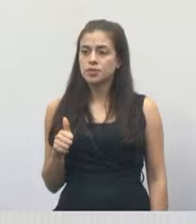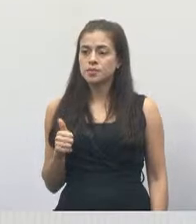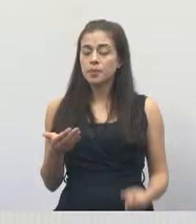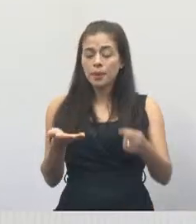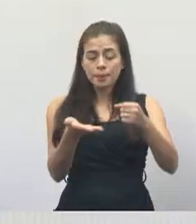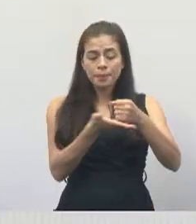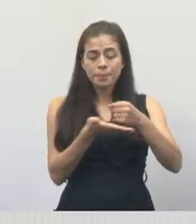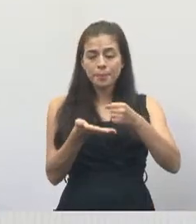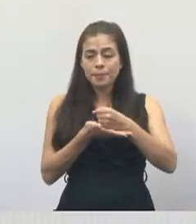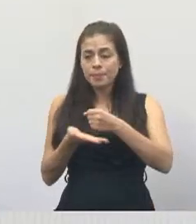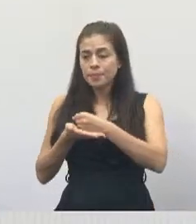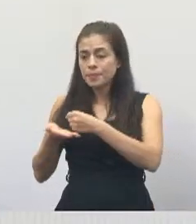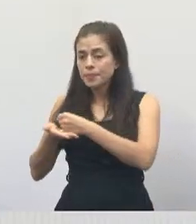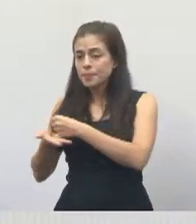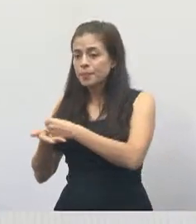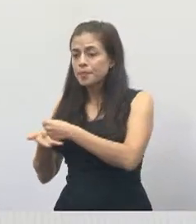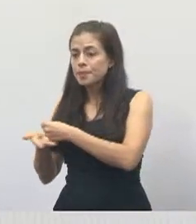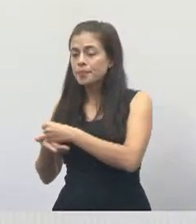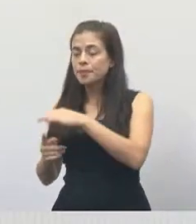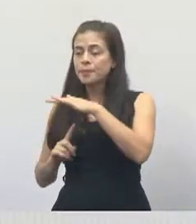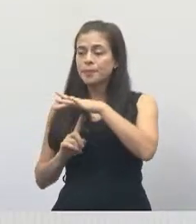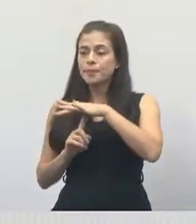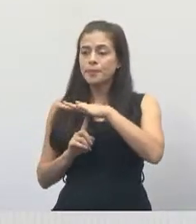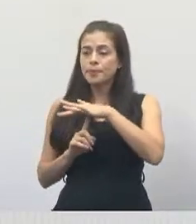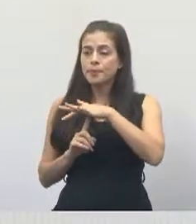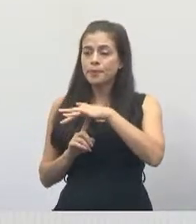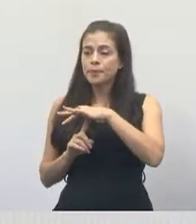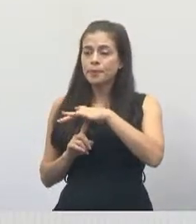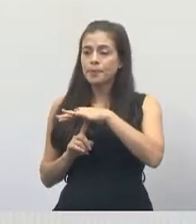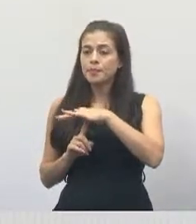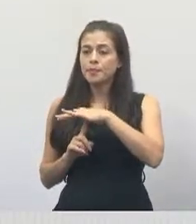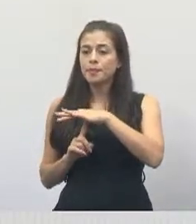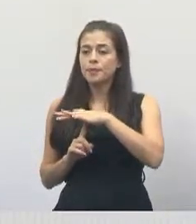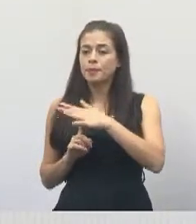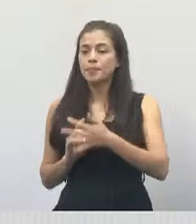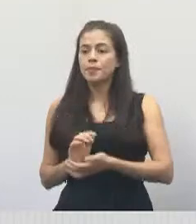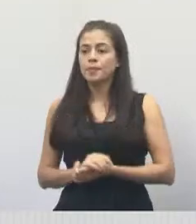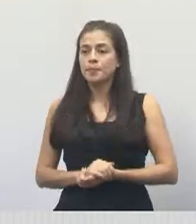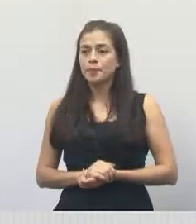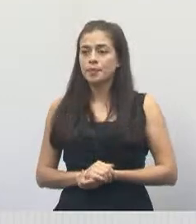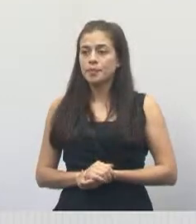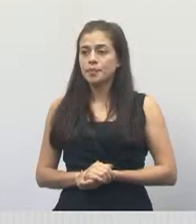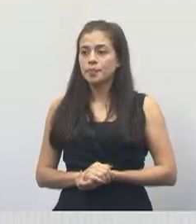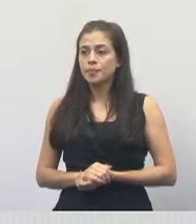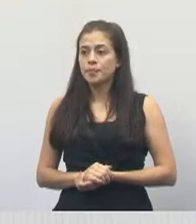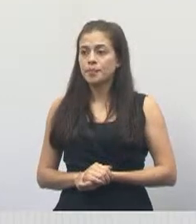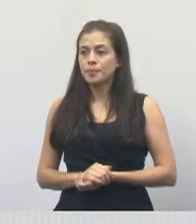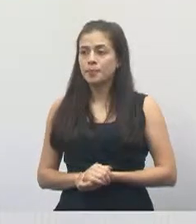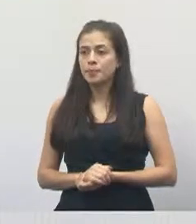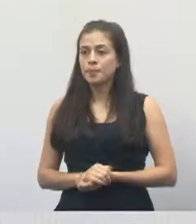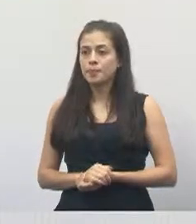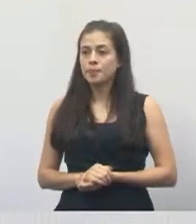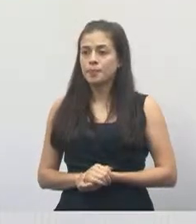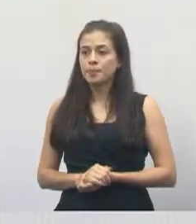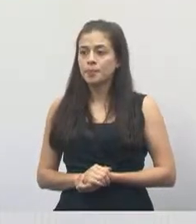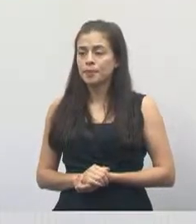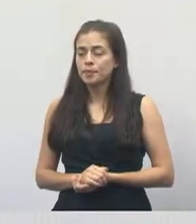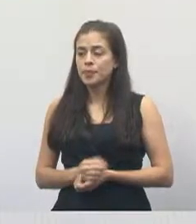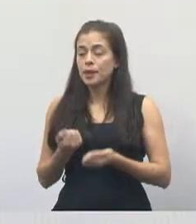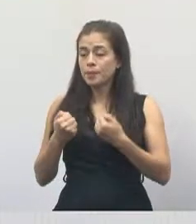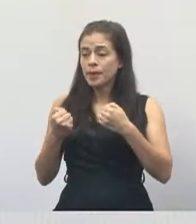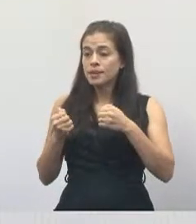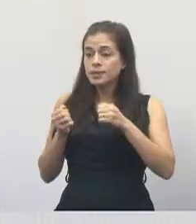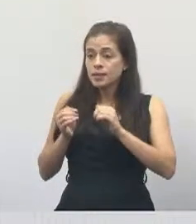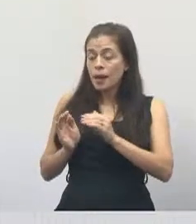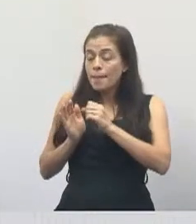na praça e falta de proteção